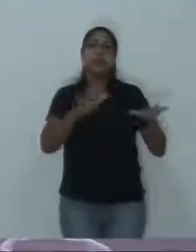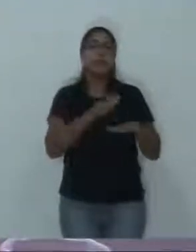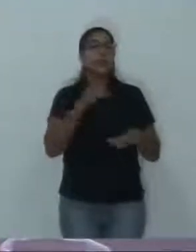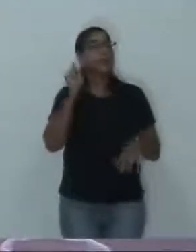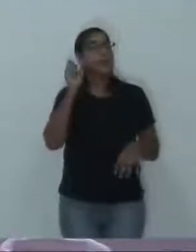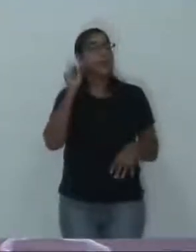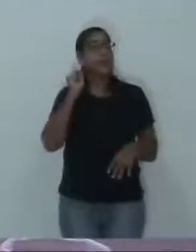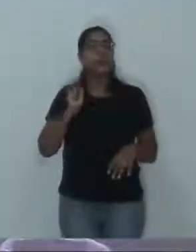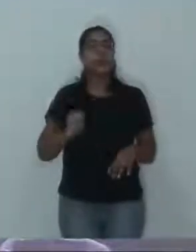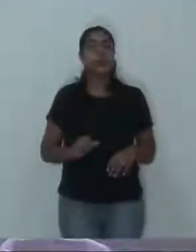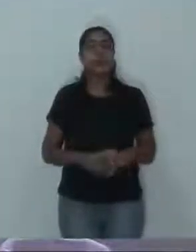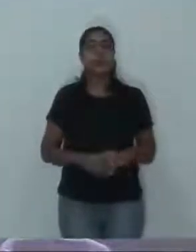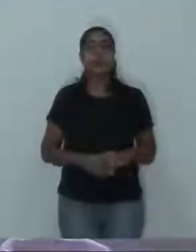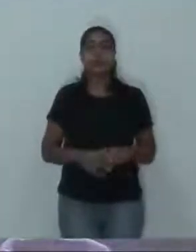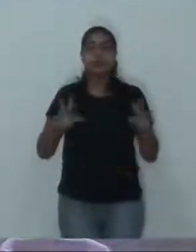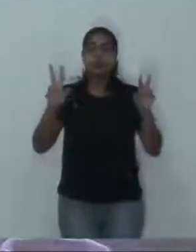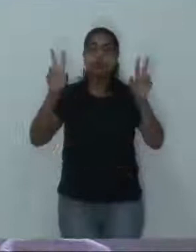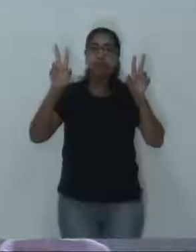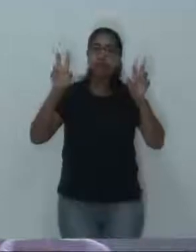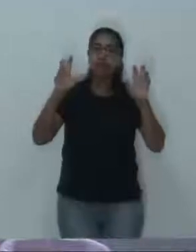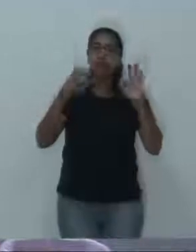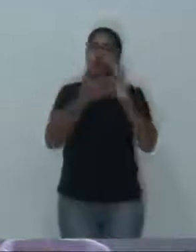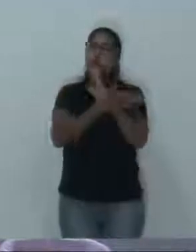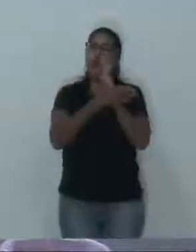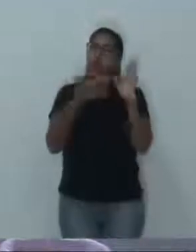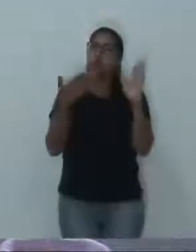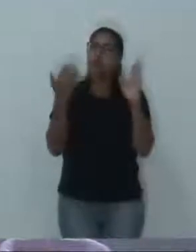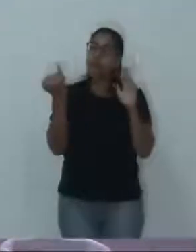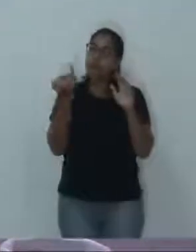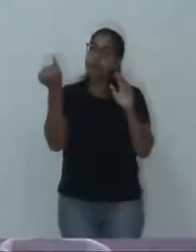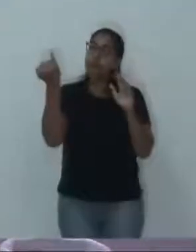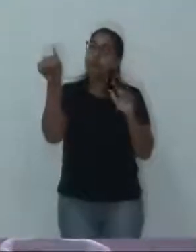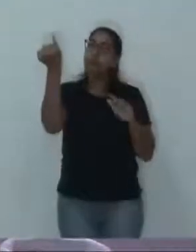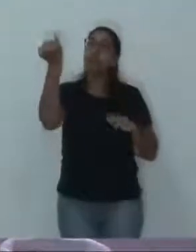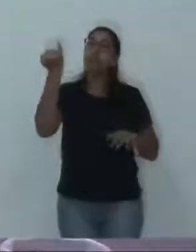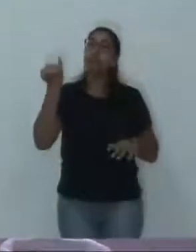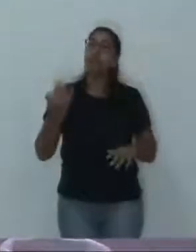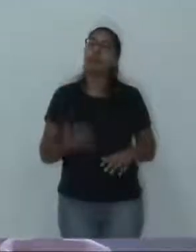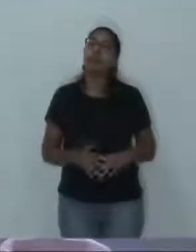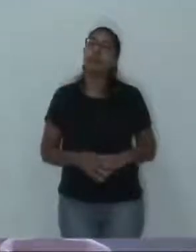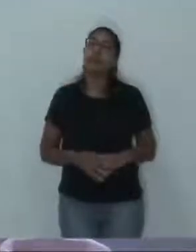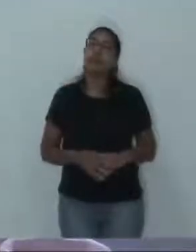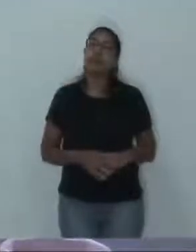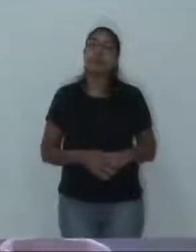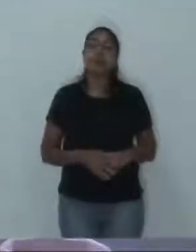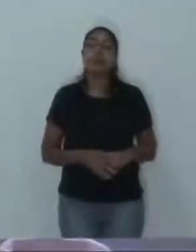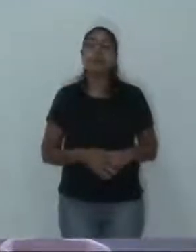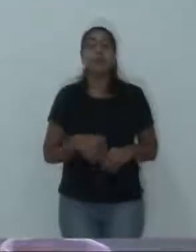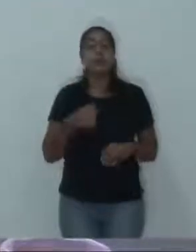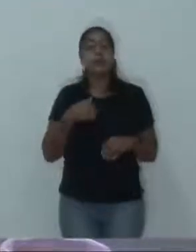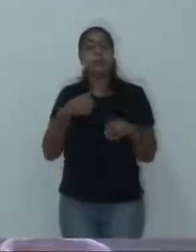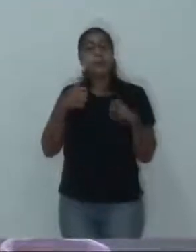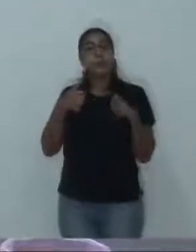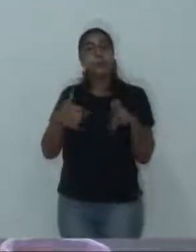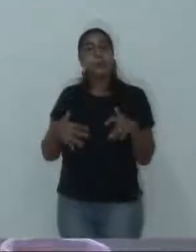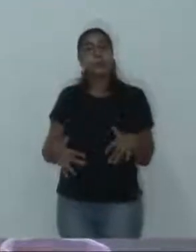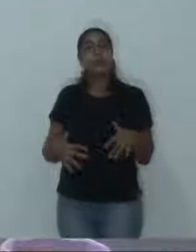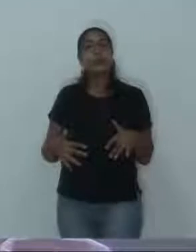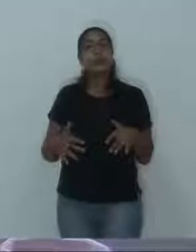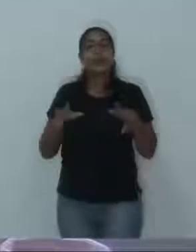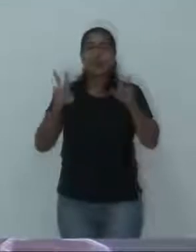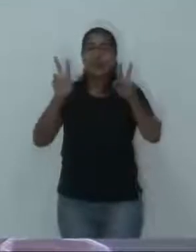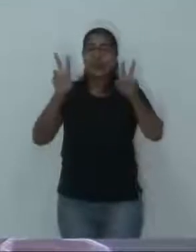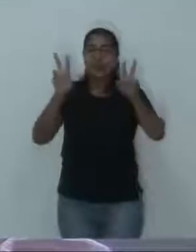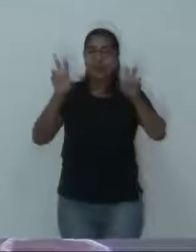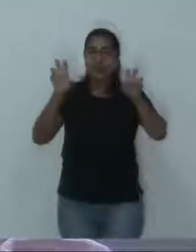também de grande relevância para tratar. Não posso deixar de abordar um tema